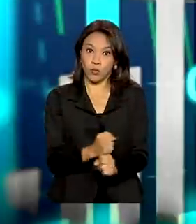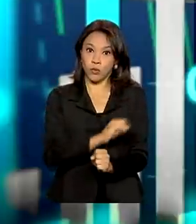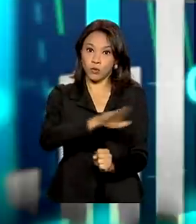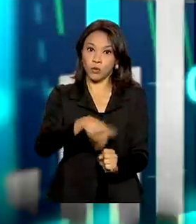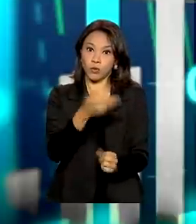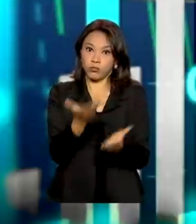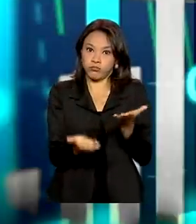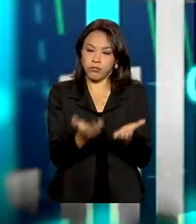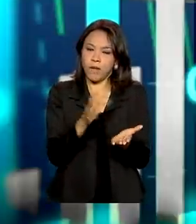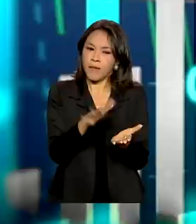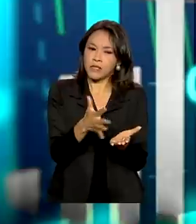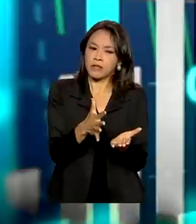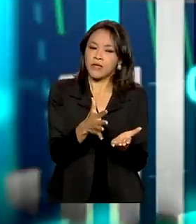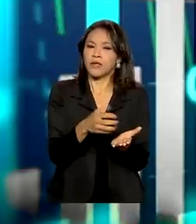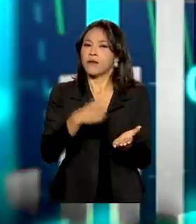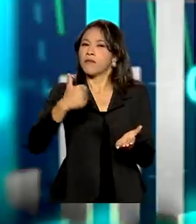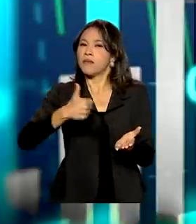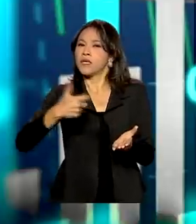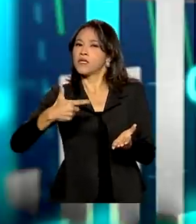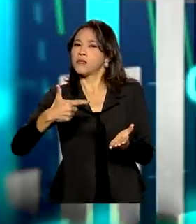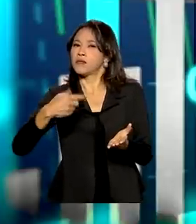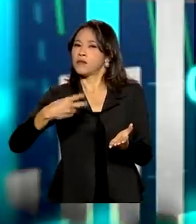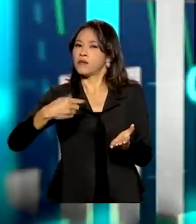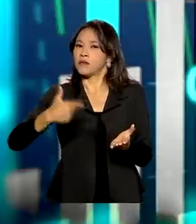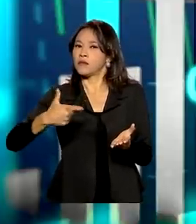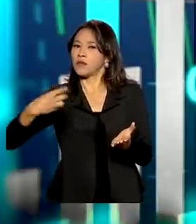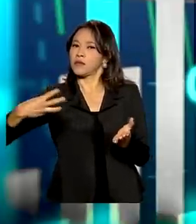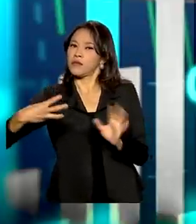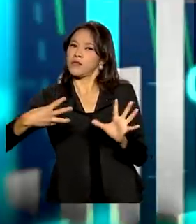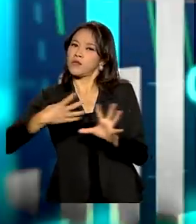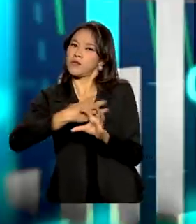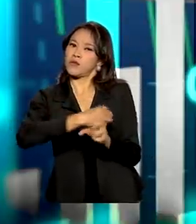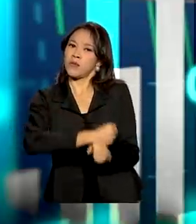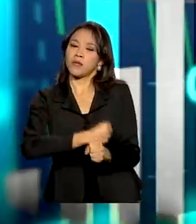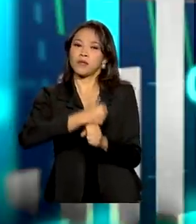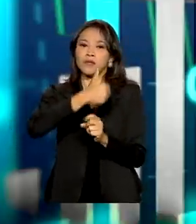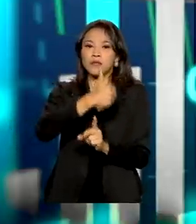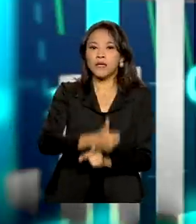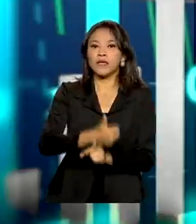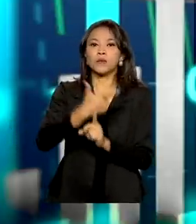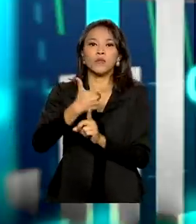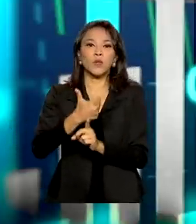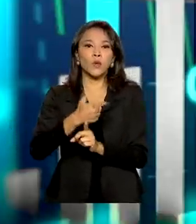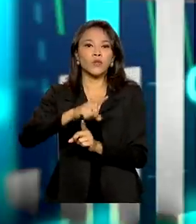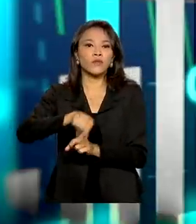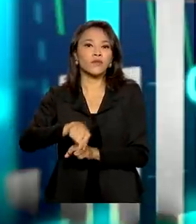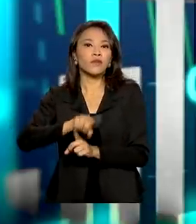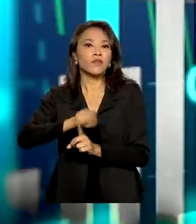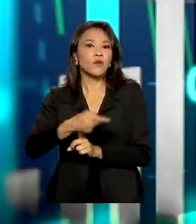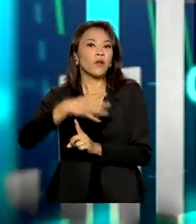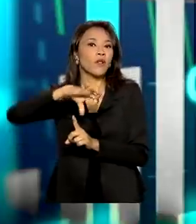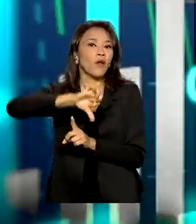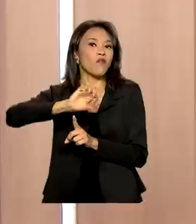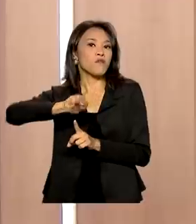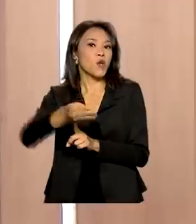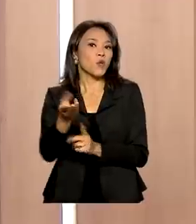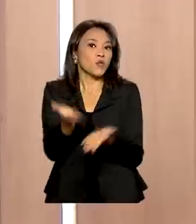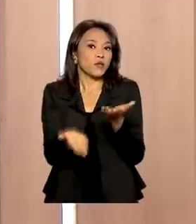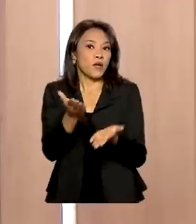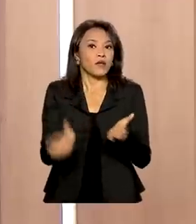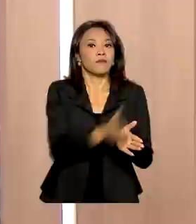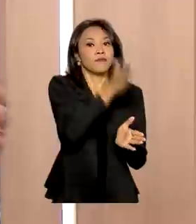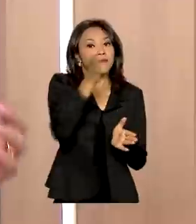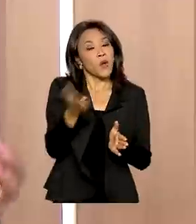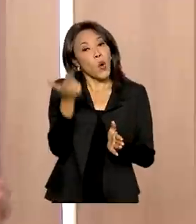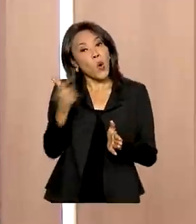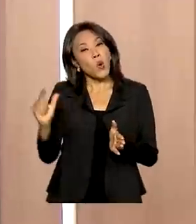deve ser alguma coisa, a primeira, a segunda e a terceira, somadas devem atingir alguma coisa em torno de 112,9 milhões de toneladas. Outros produtos